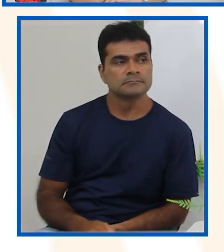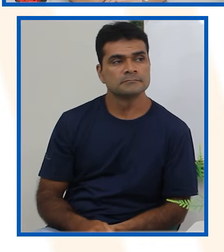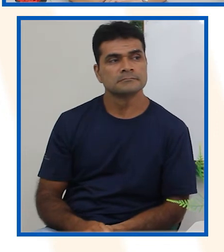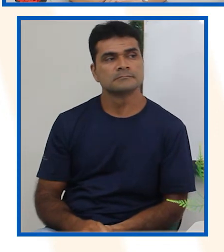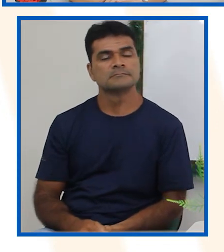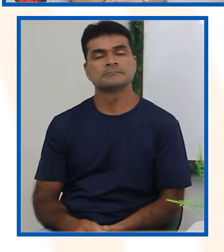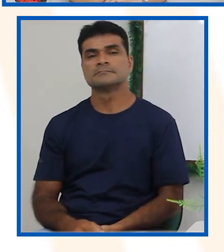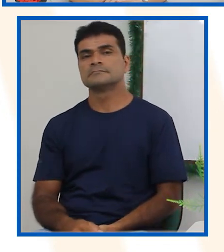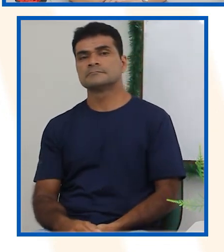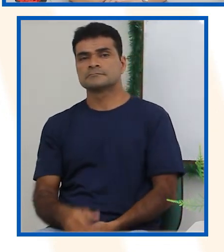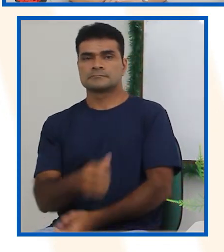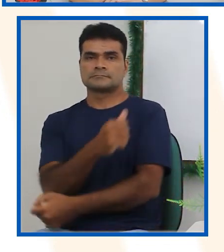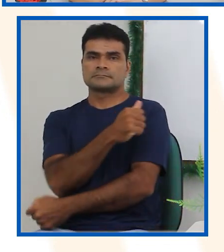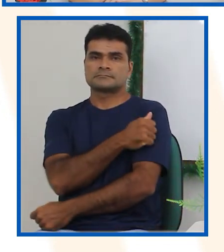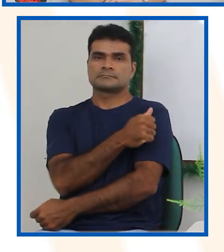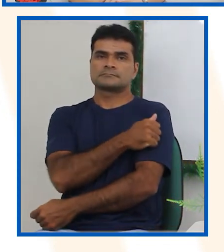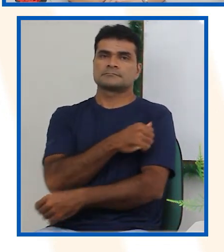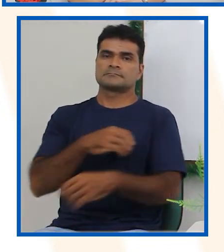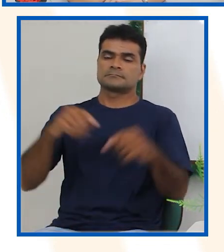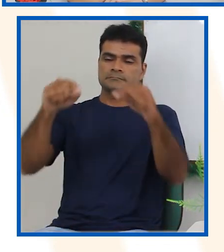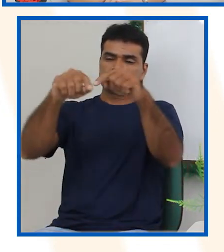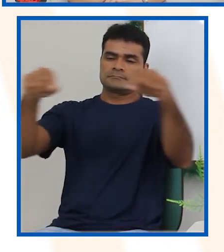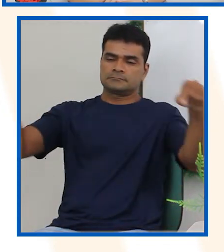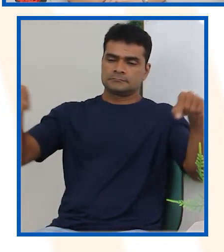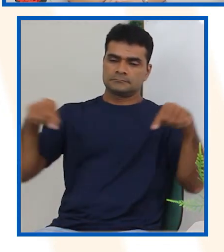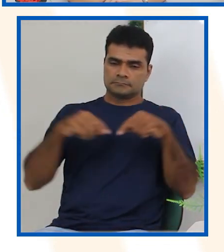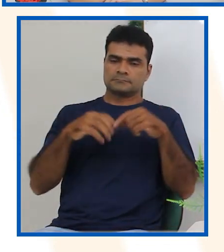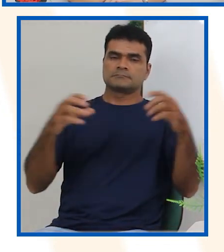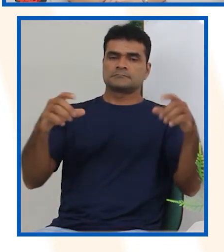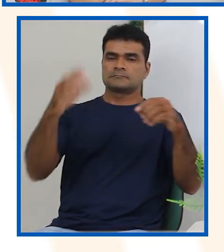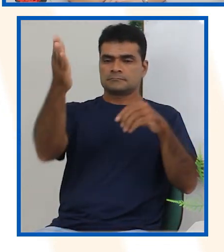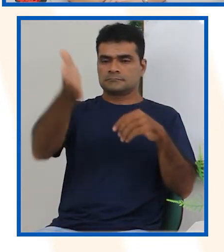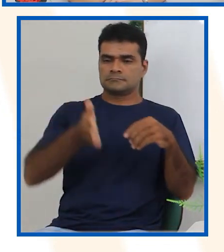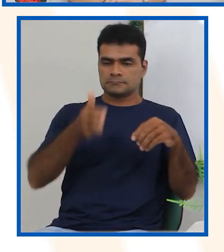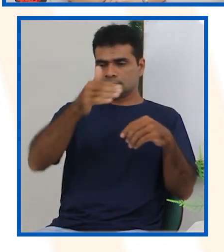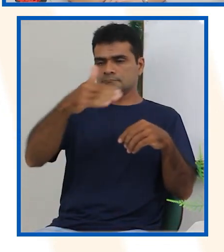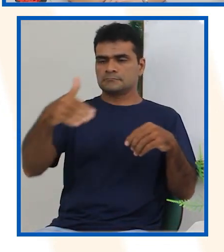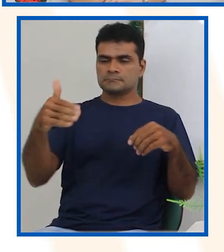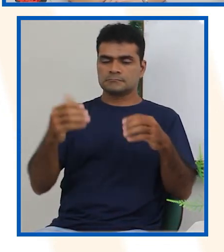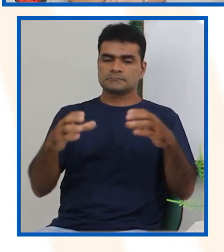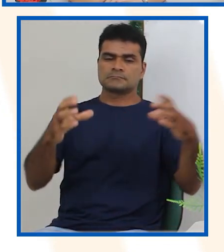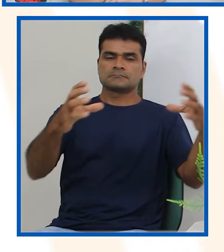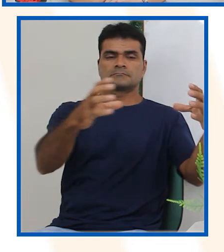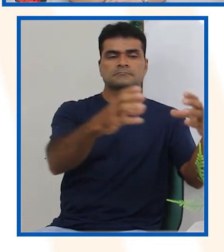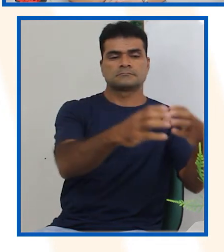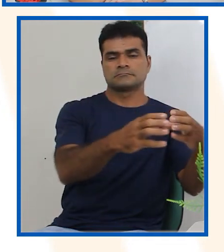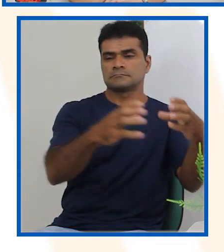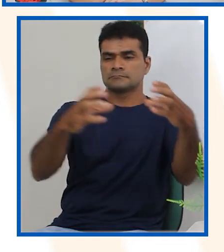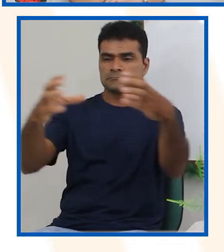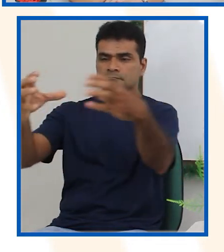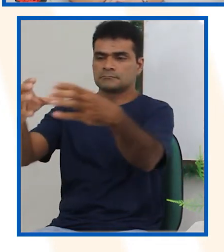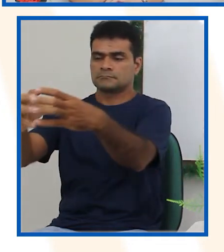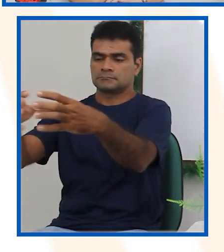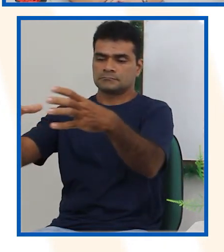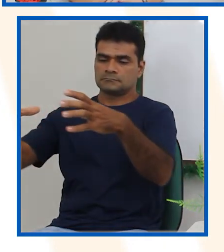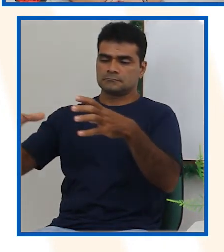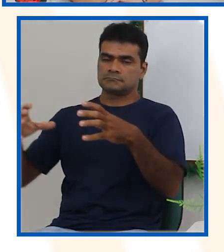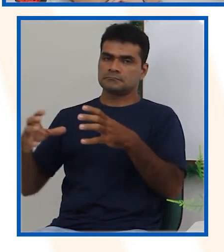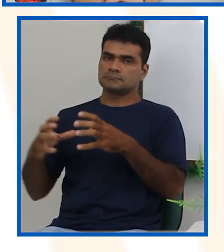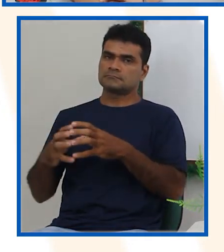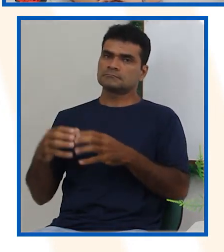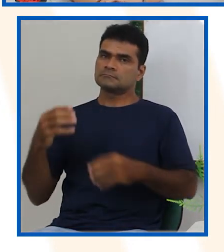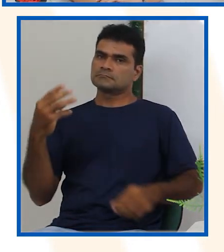Os alunos de uma turma serão divididos em três grupos diferentes. A quantidade de vagas disponíveis em cada grupo está